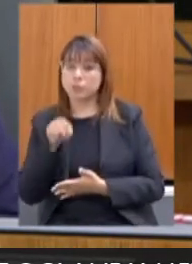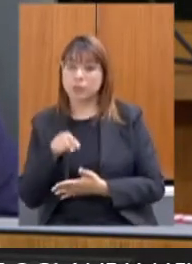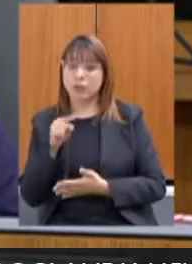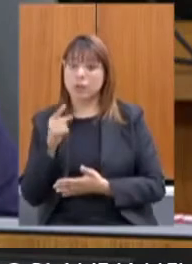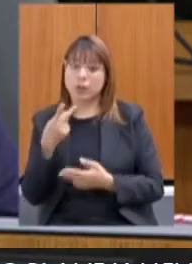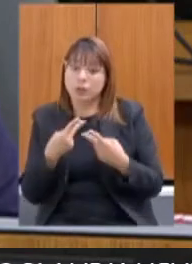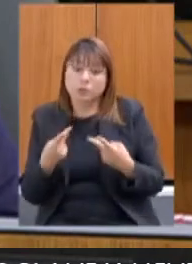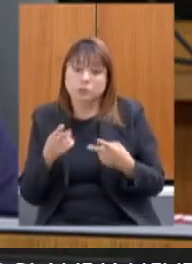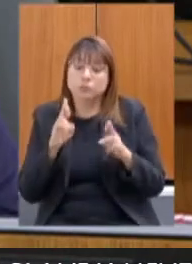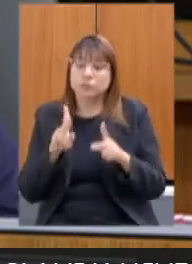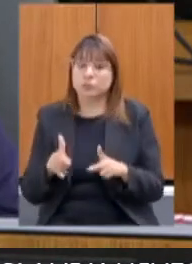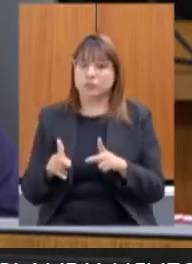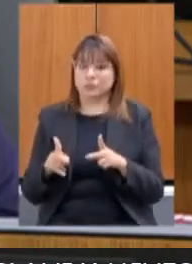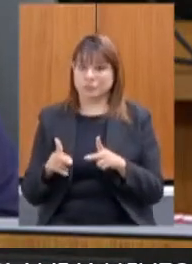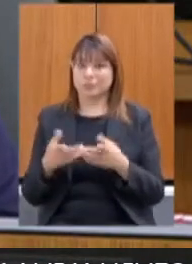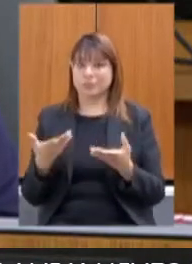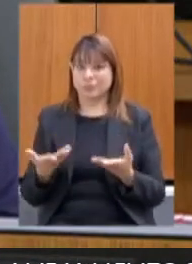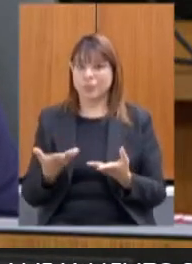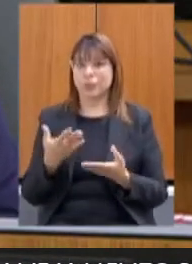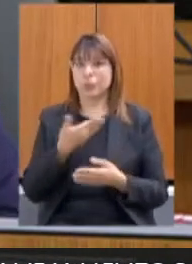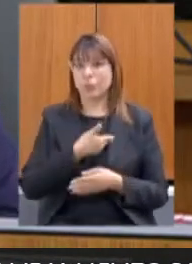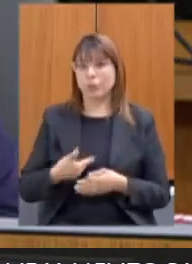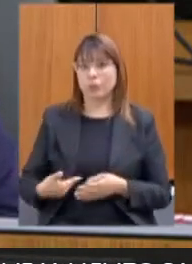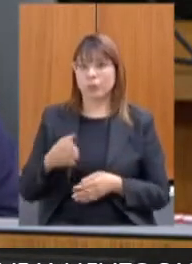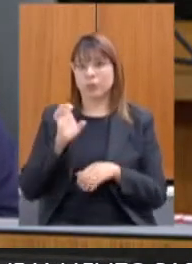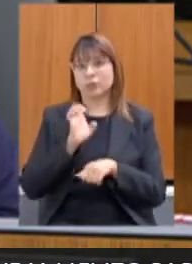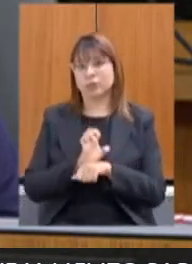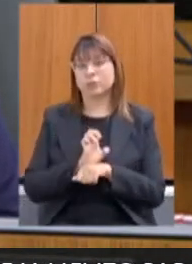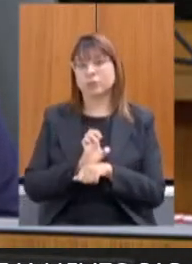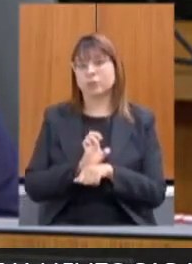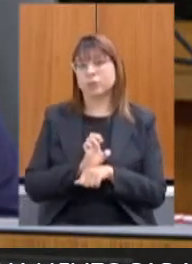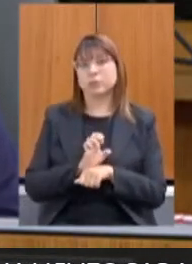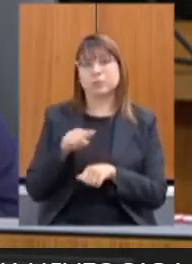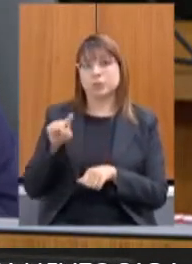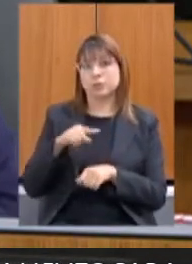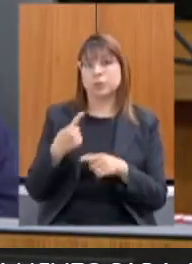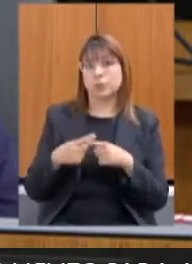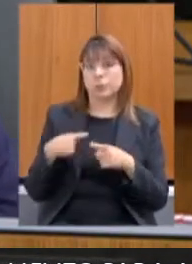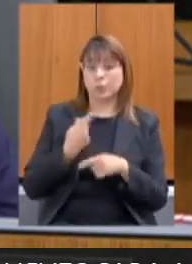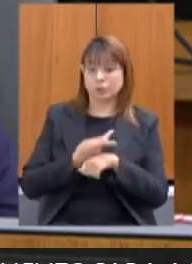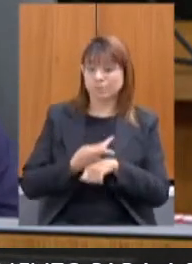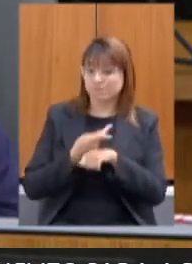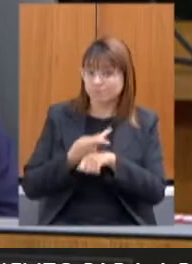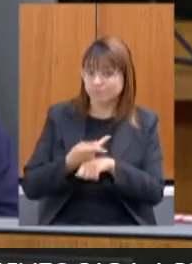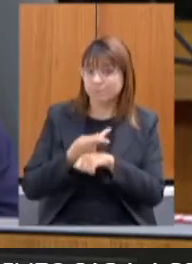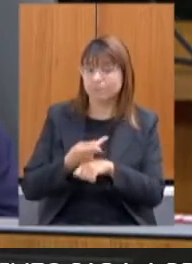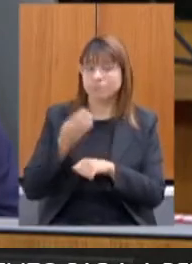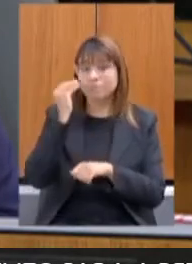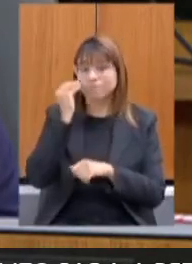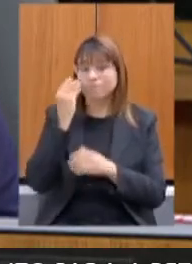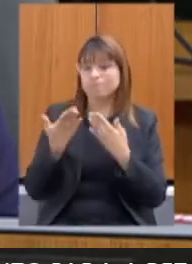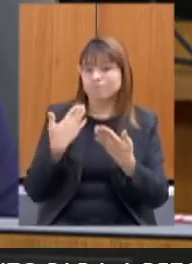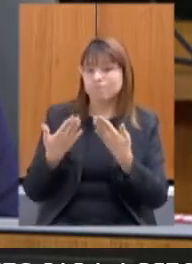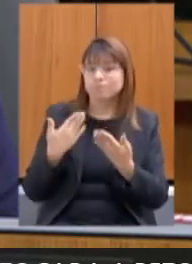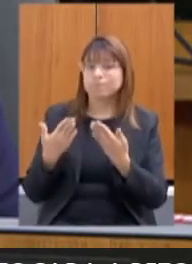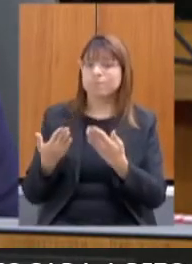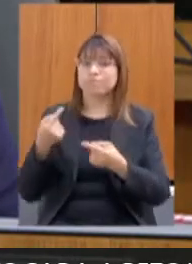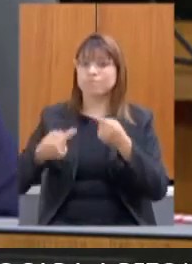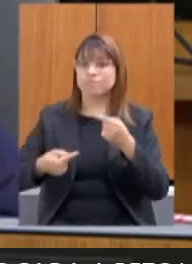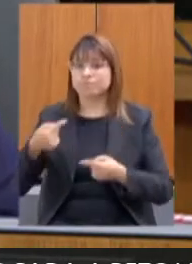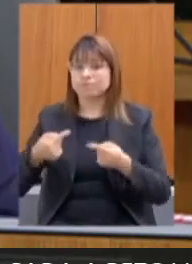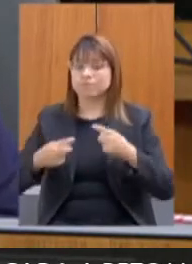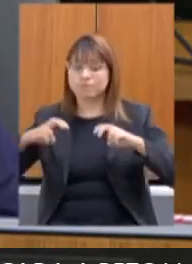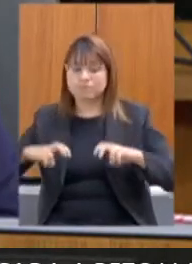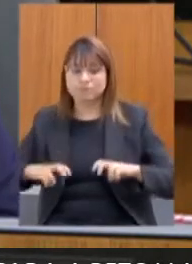desconsiderada pelo governo do Estado. Eu digo pelo governo porque nós buscamos muito a mediação para que aquela